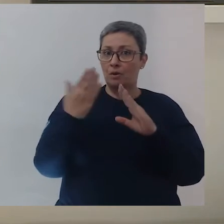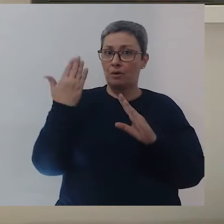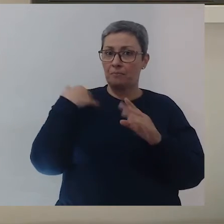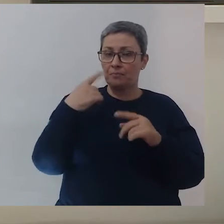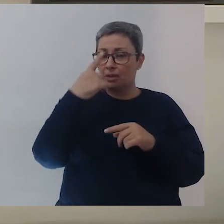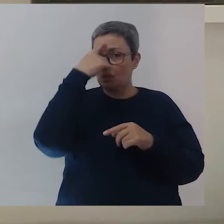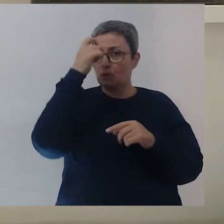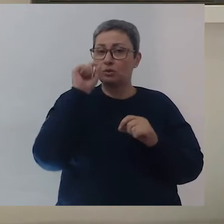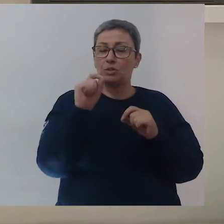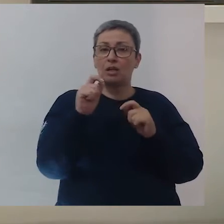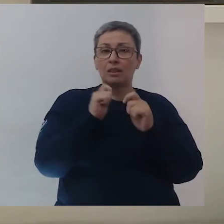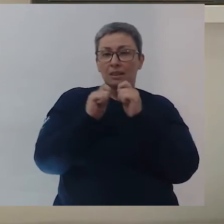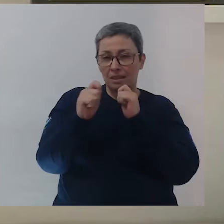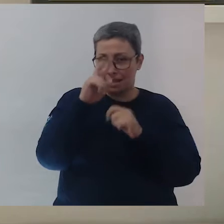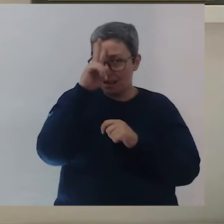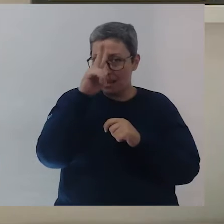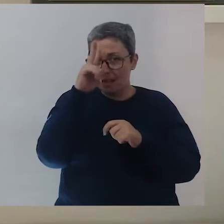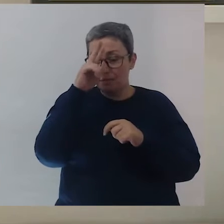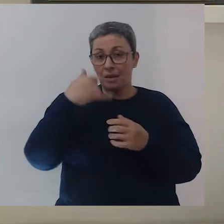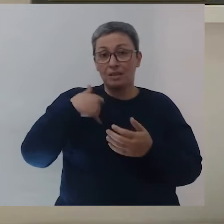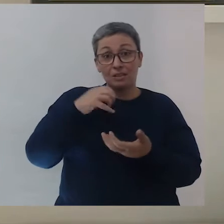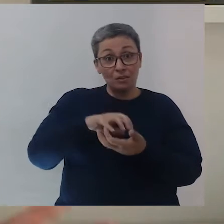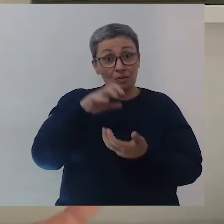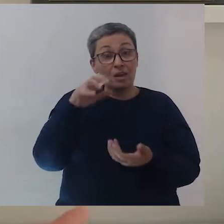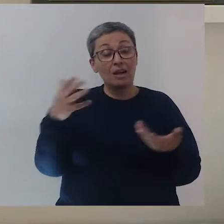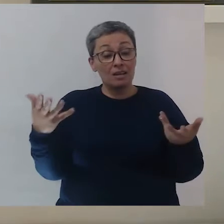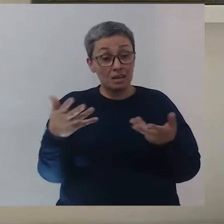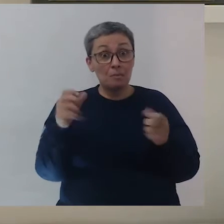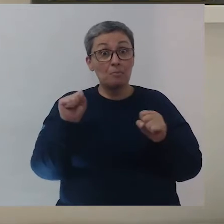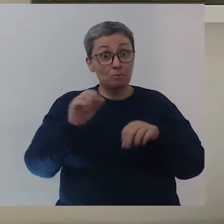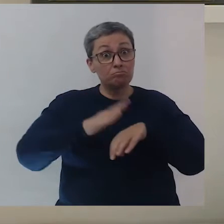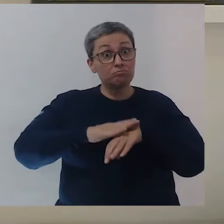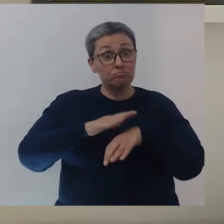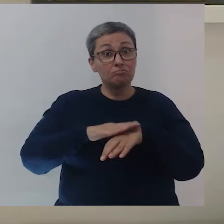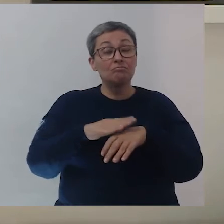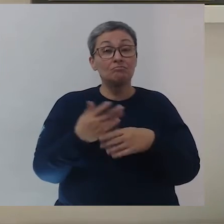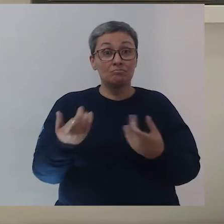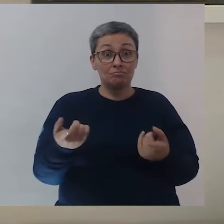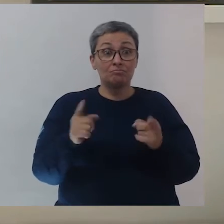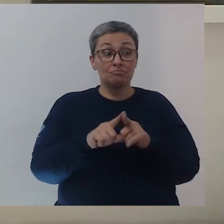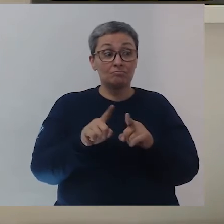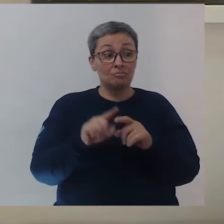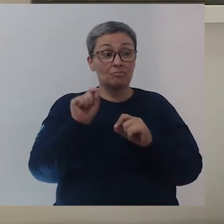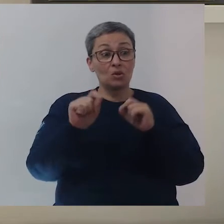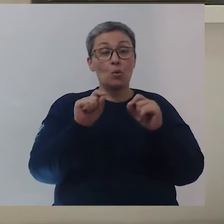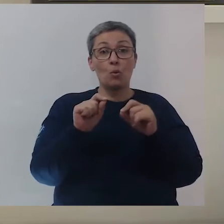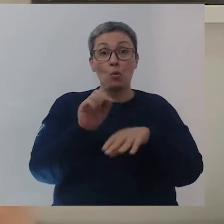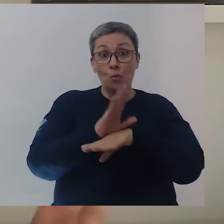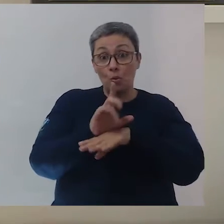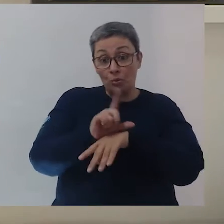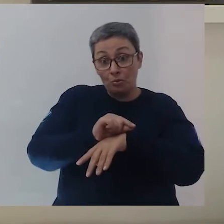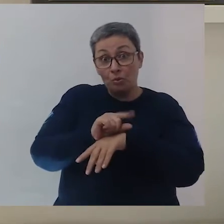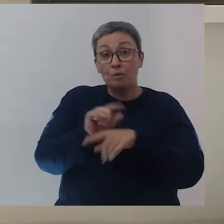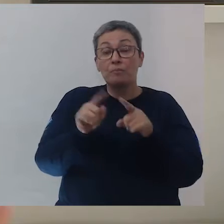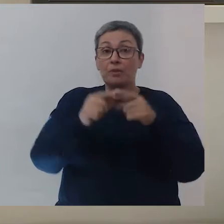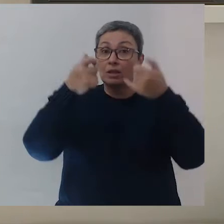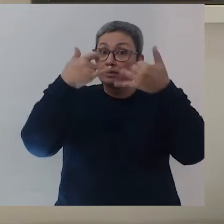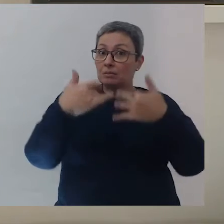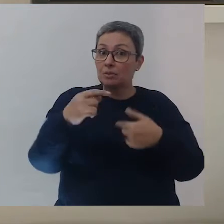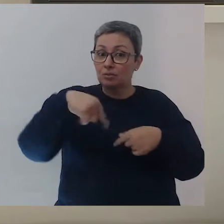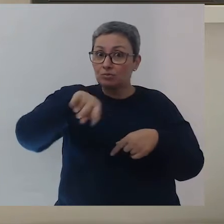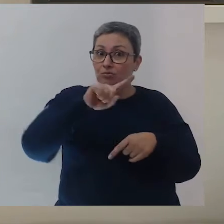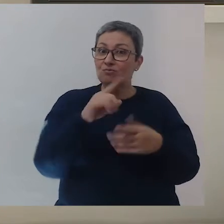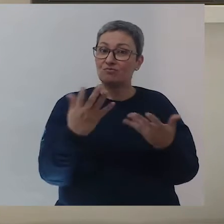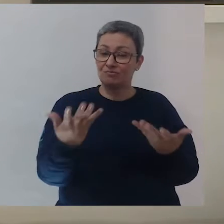eu também dei uma ideia aí de entrevista, lembra? Dos idosos. aqui vocês podem fazer, né? Um curta, um vídeo falando